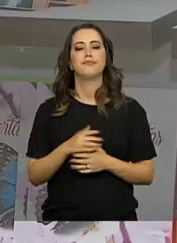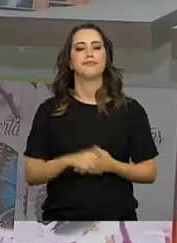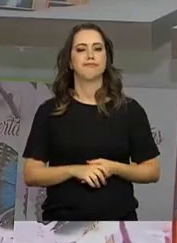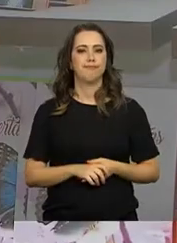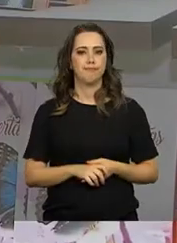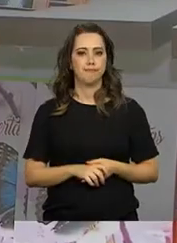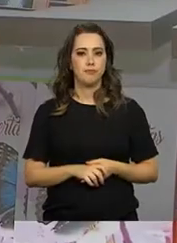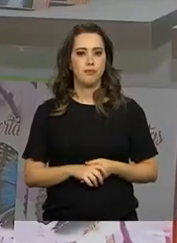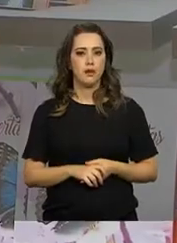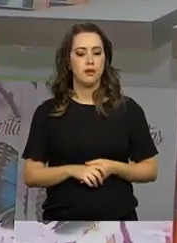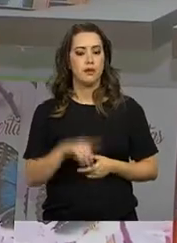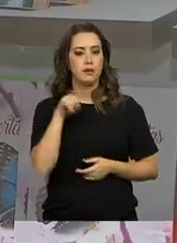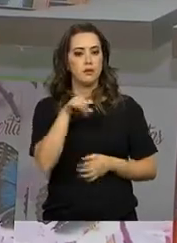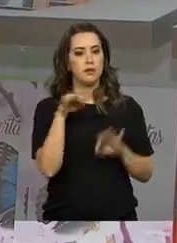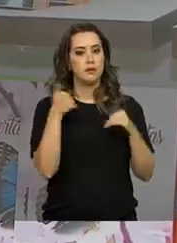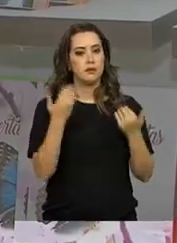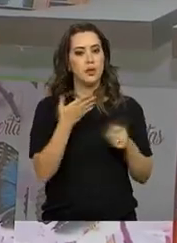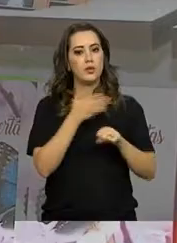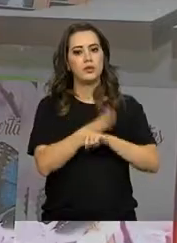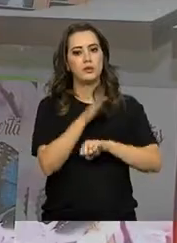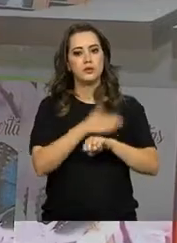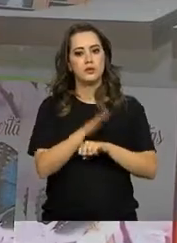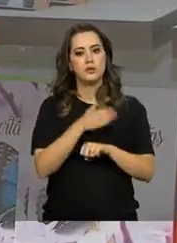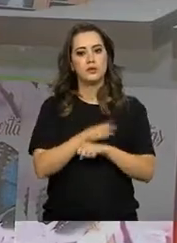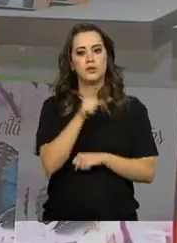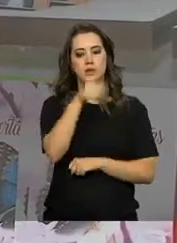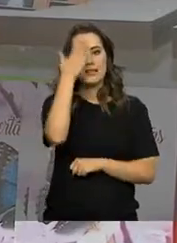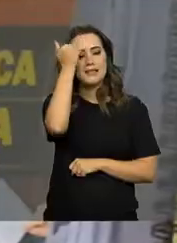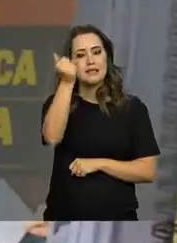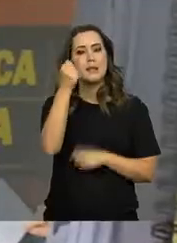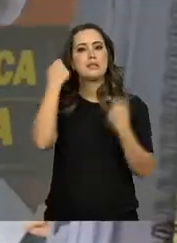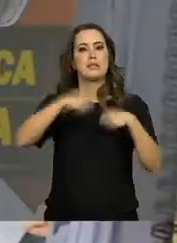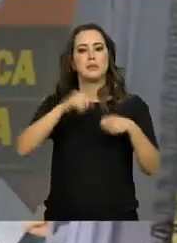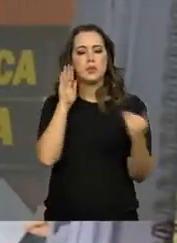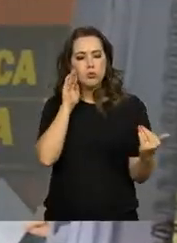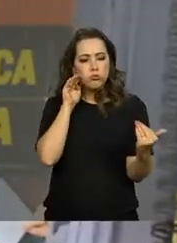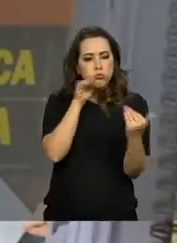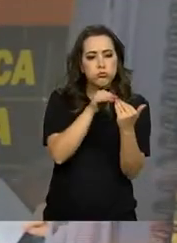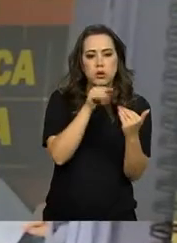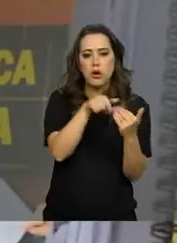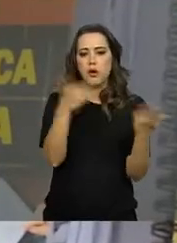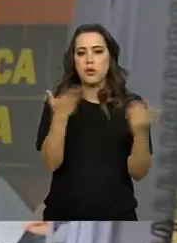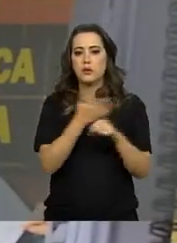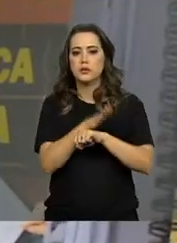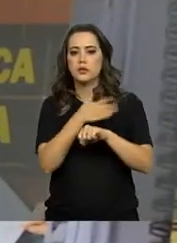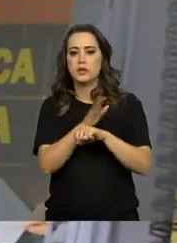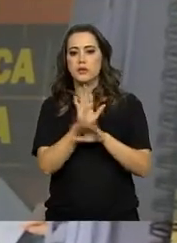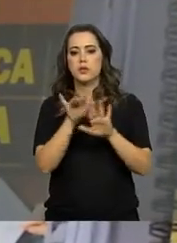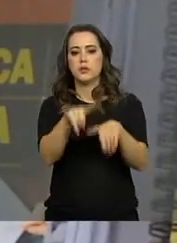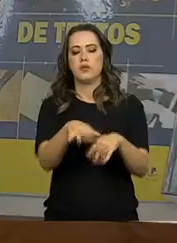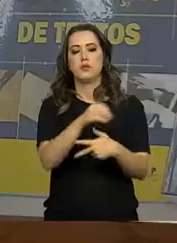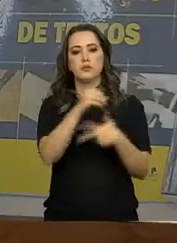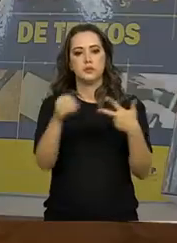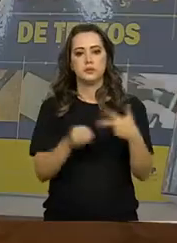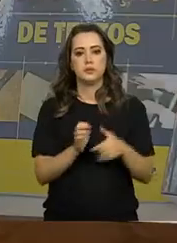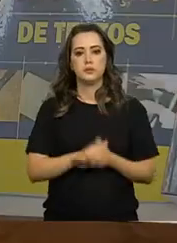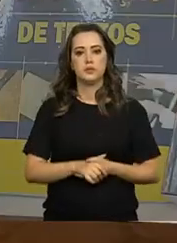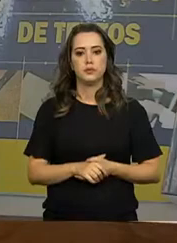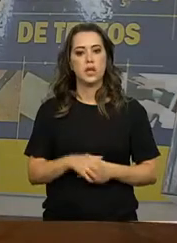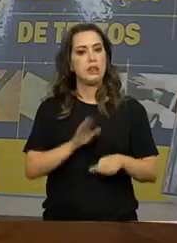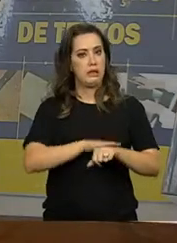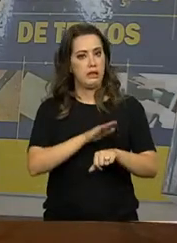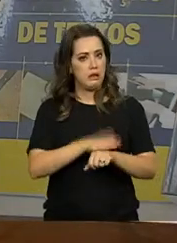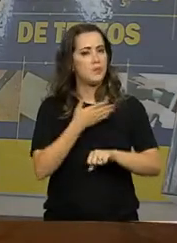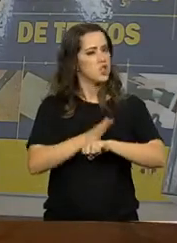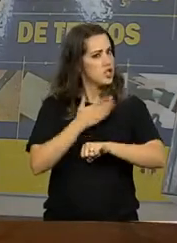sabe. E é justamente no treino que a Priscila sabe que deve focar na reta final de preparação para o Enem. Ainda dá tempo de